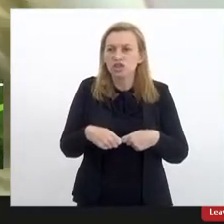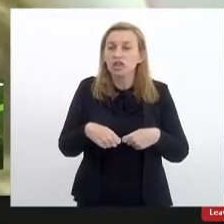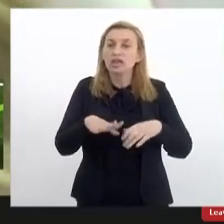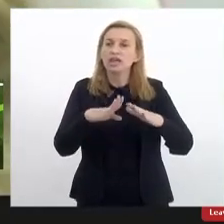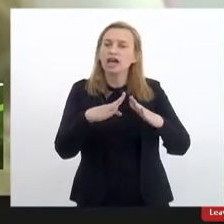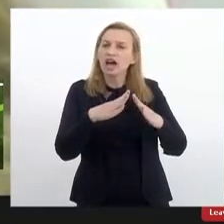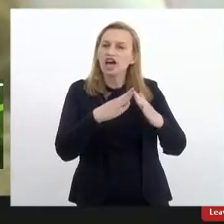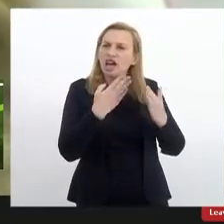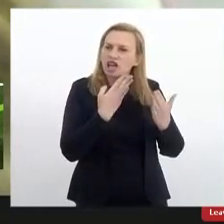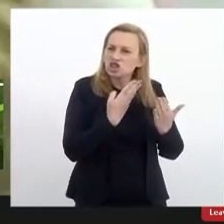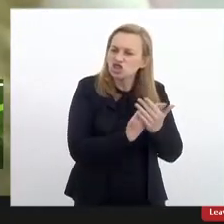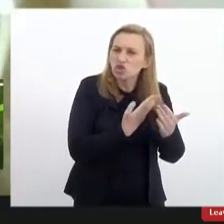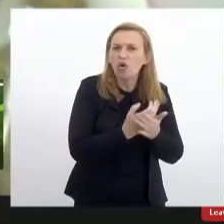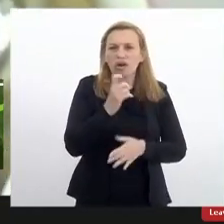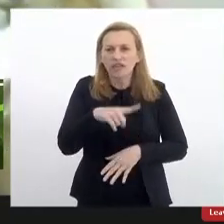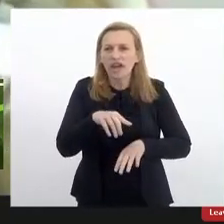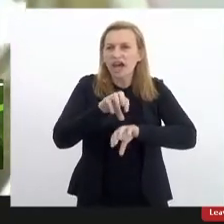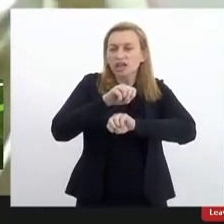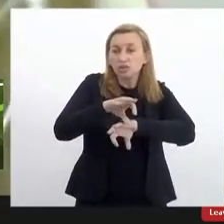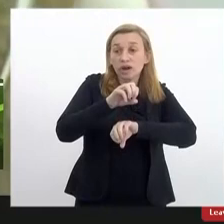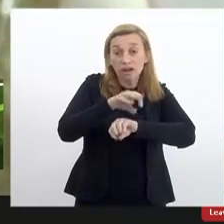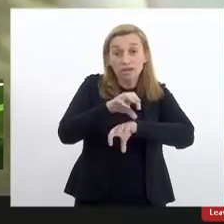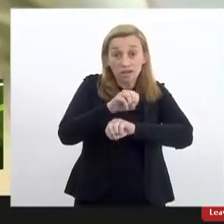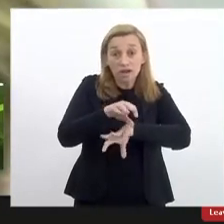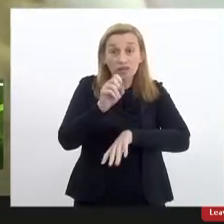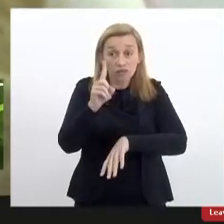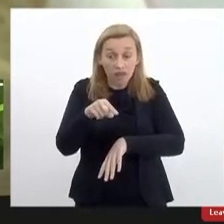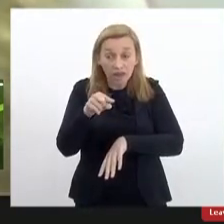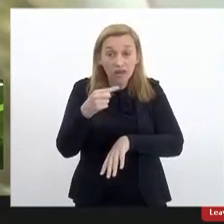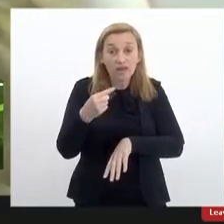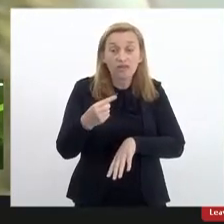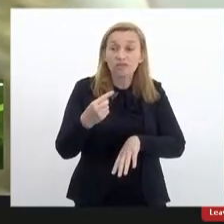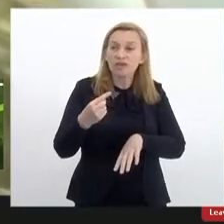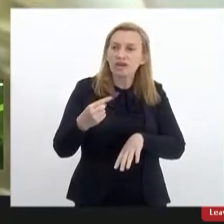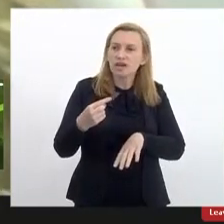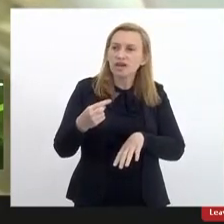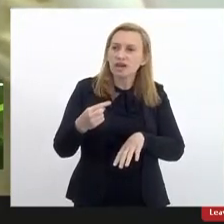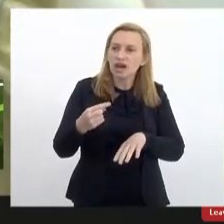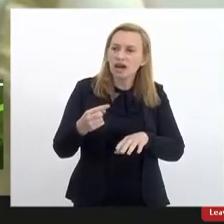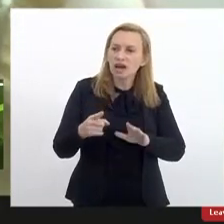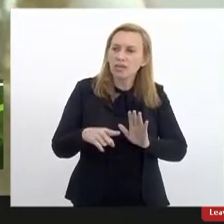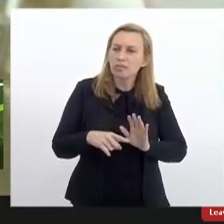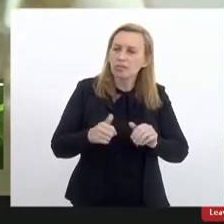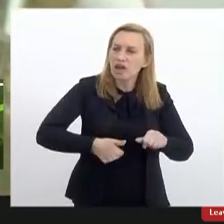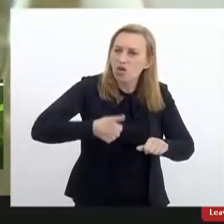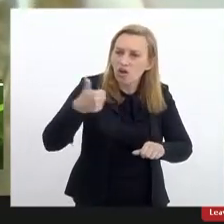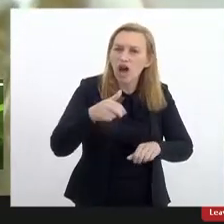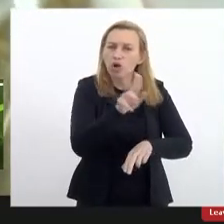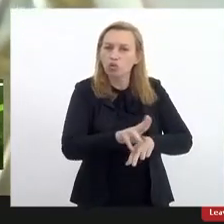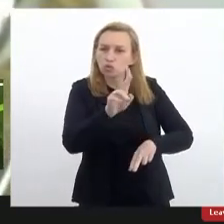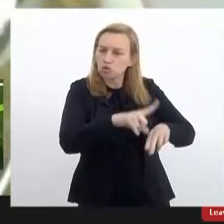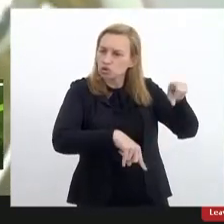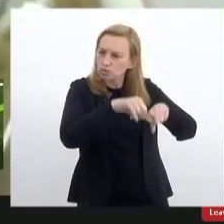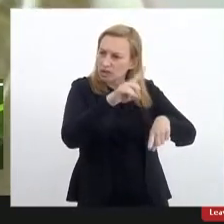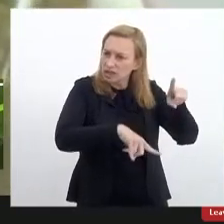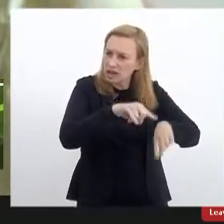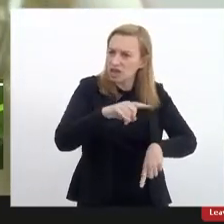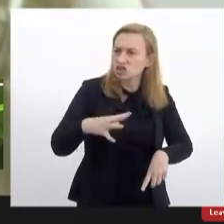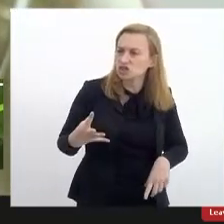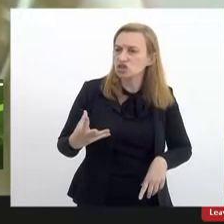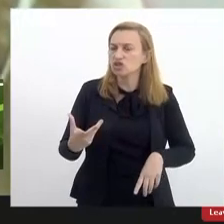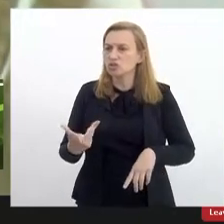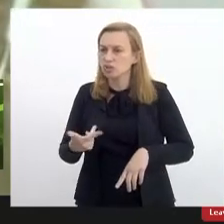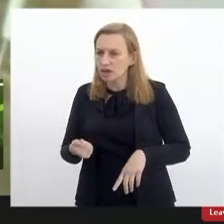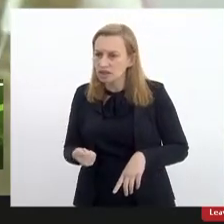escolas a educação provenha venha prover a condição material para o uso de ferramentas adequadas e o